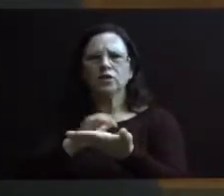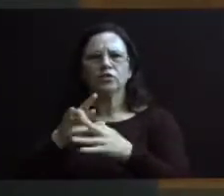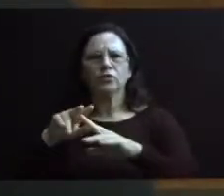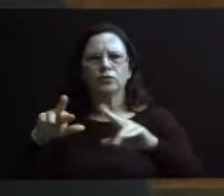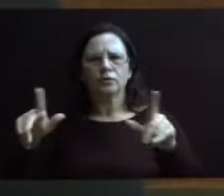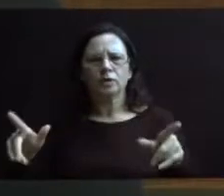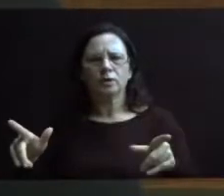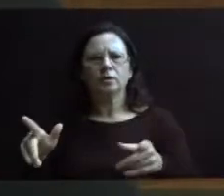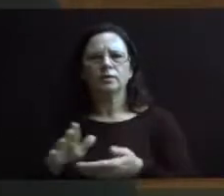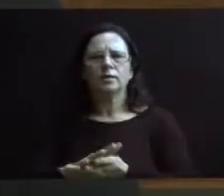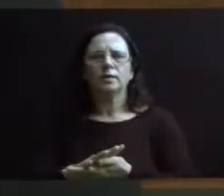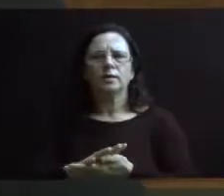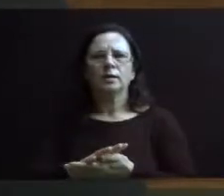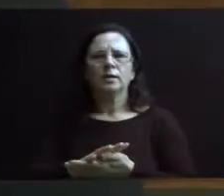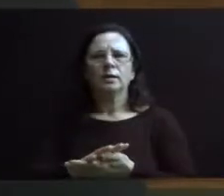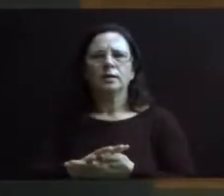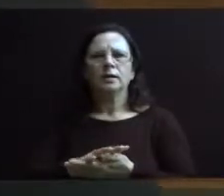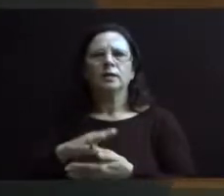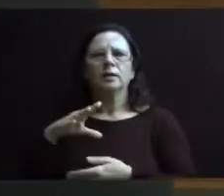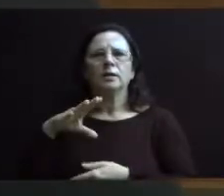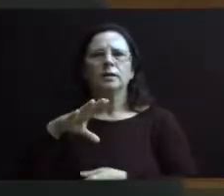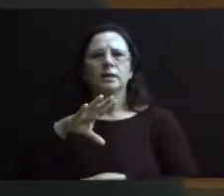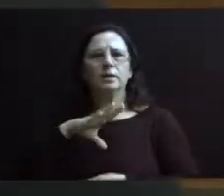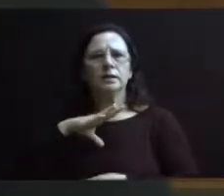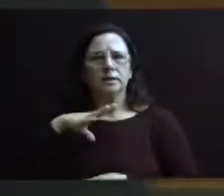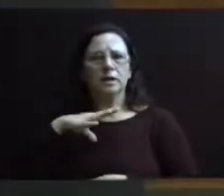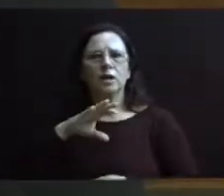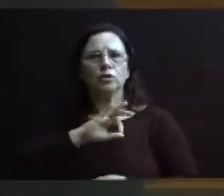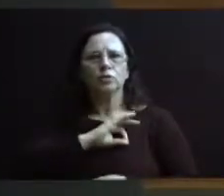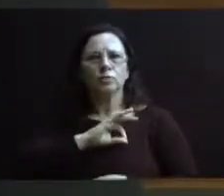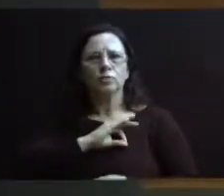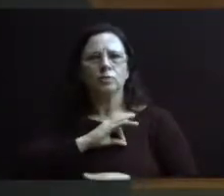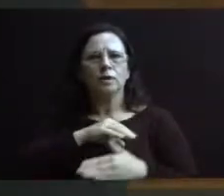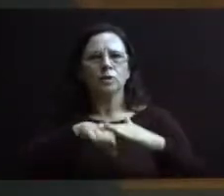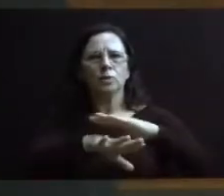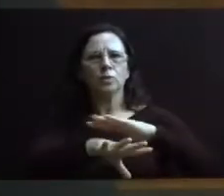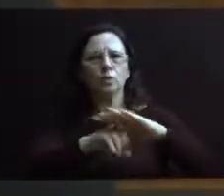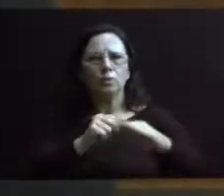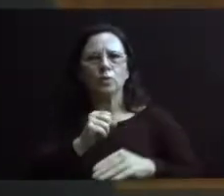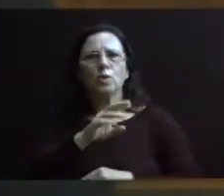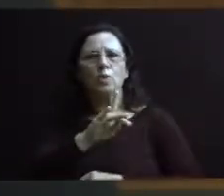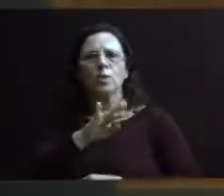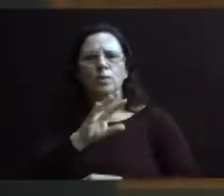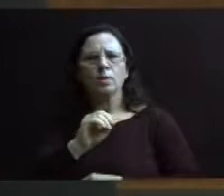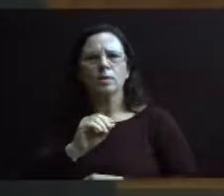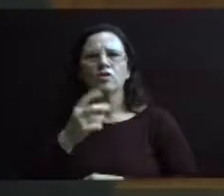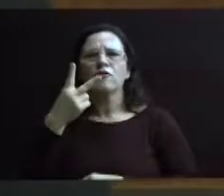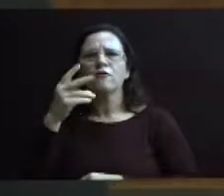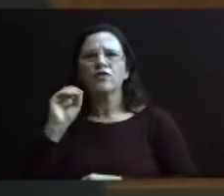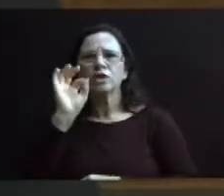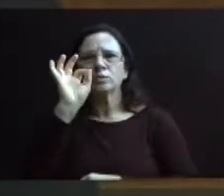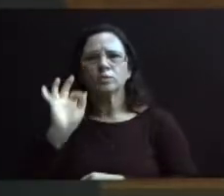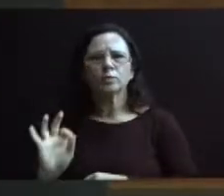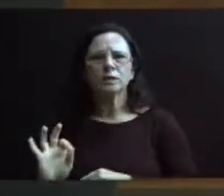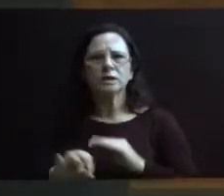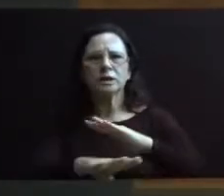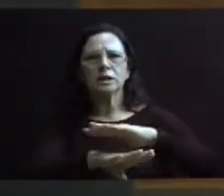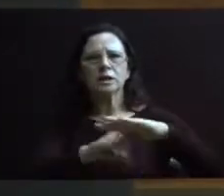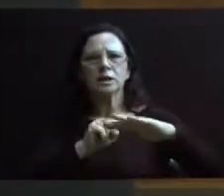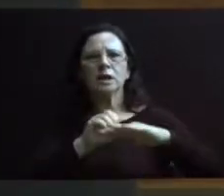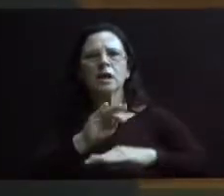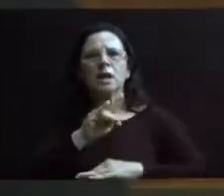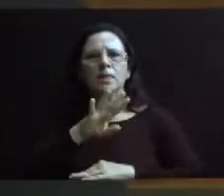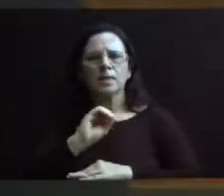bastante do seu tesouro com a saúde. Ela beira os 20%, sendo que o limite, o mínimo